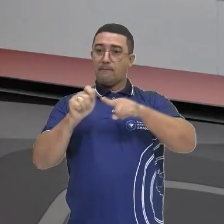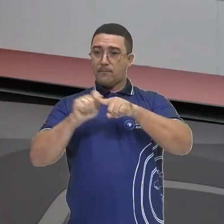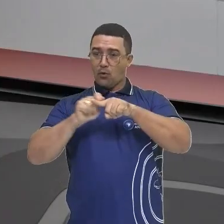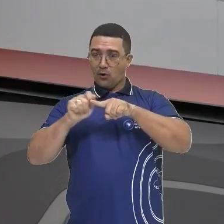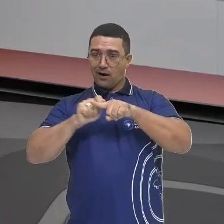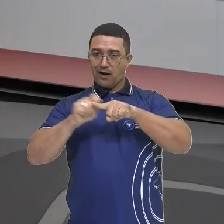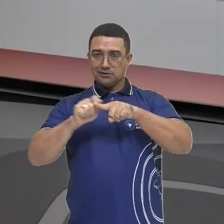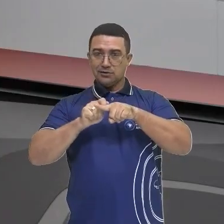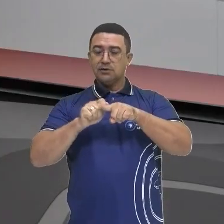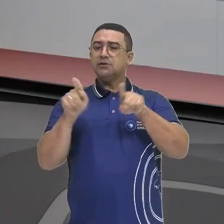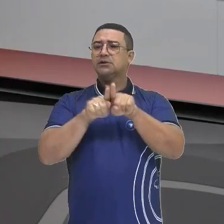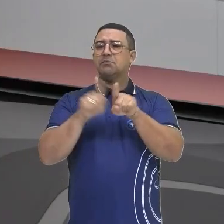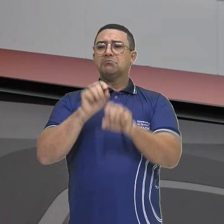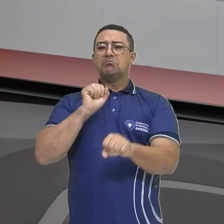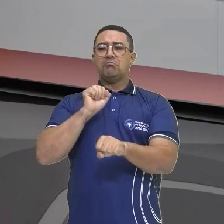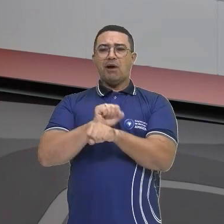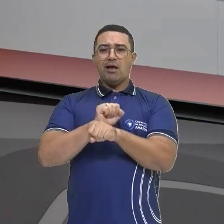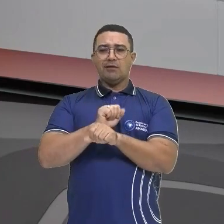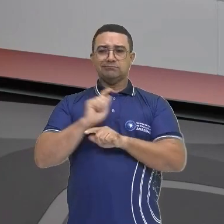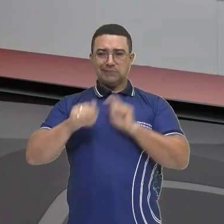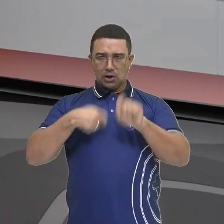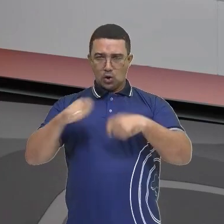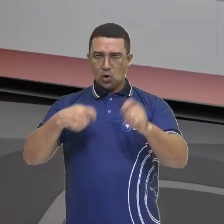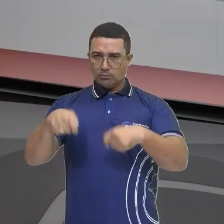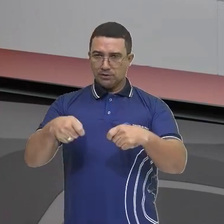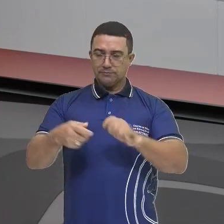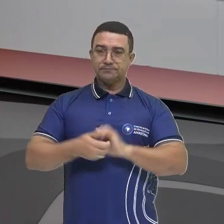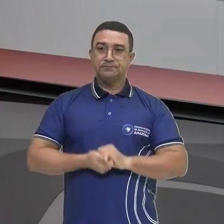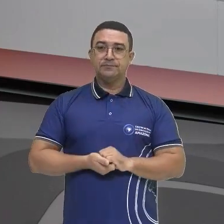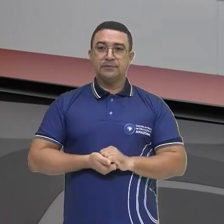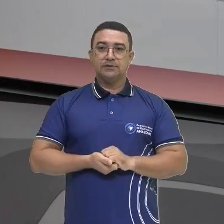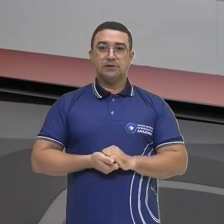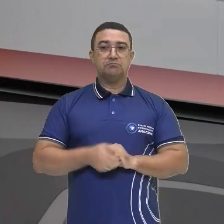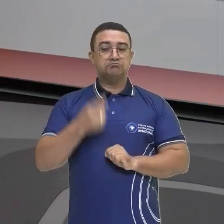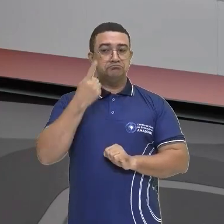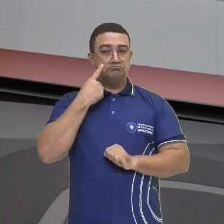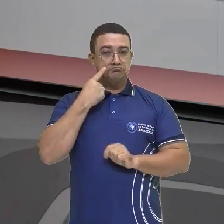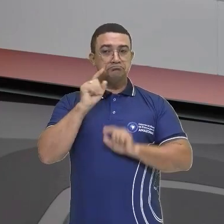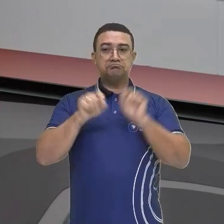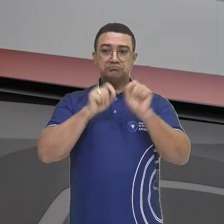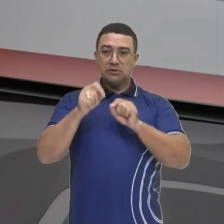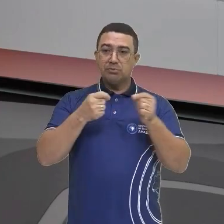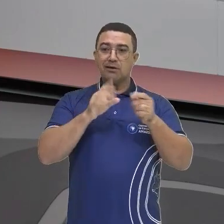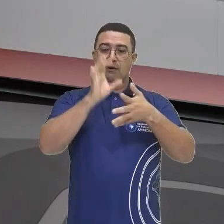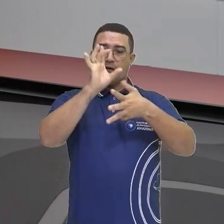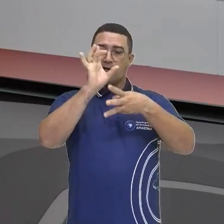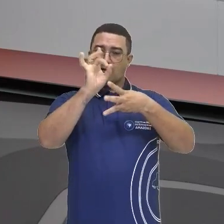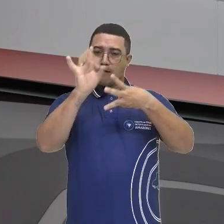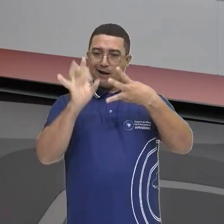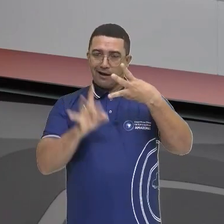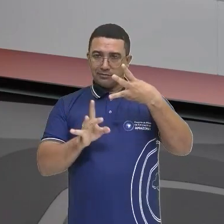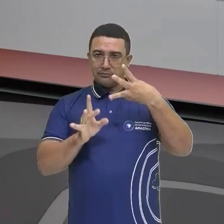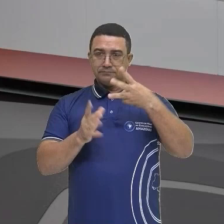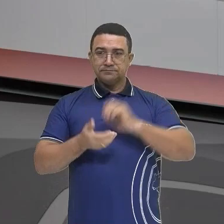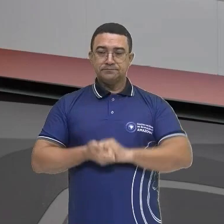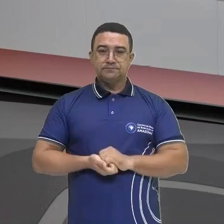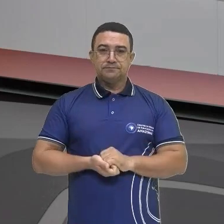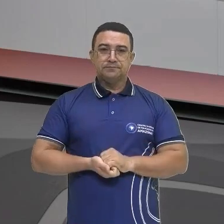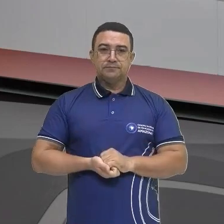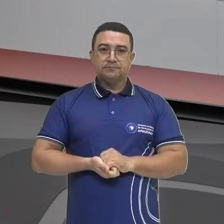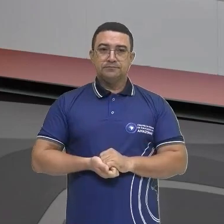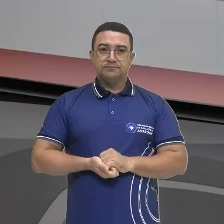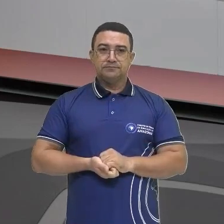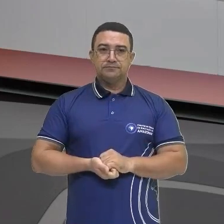estagnação aí da economia, né? Como a gente vai ver e aí observar cada um desses períodos. Vamos ao